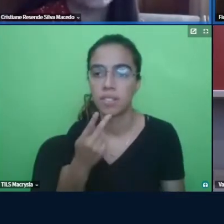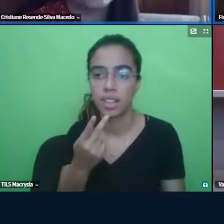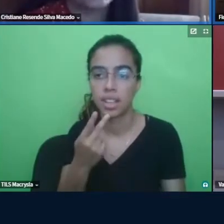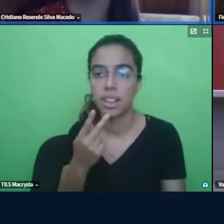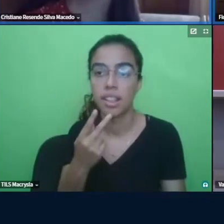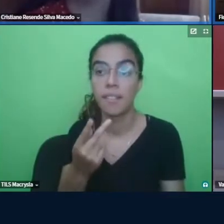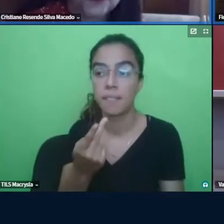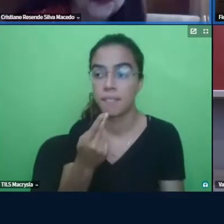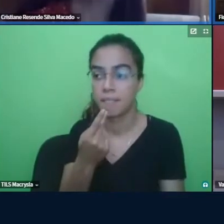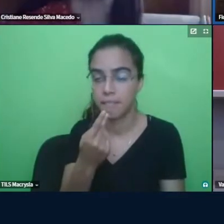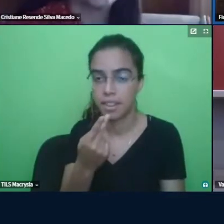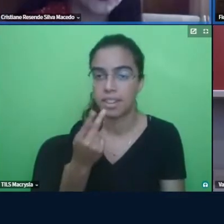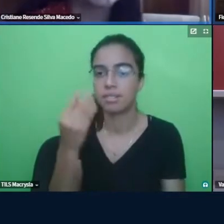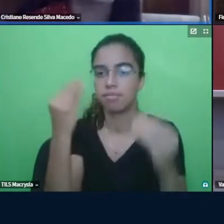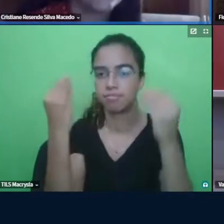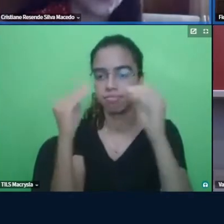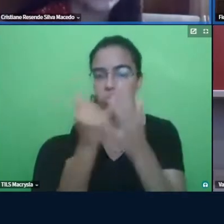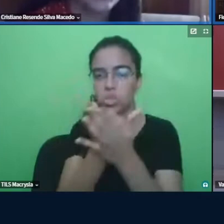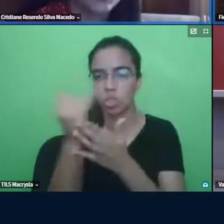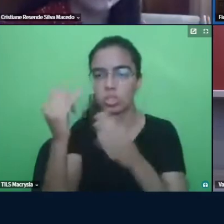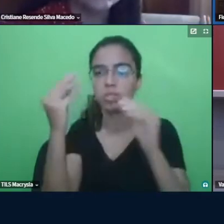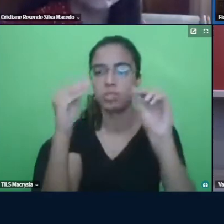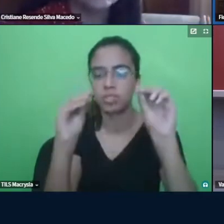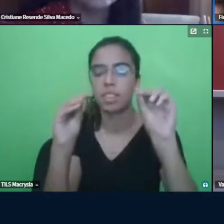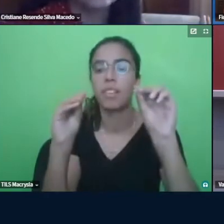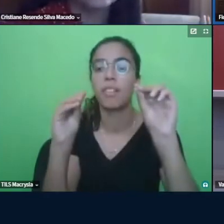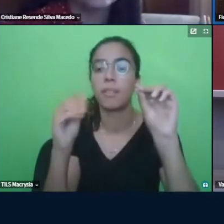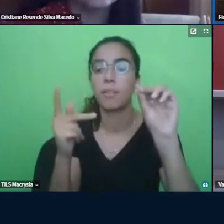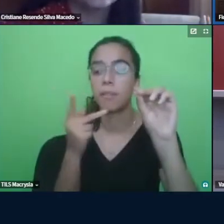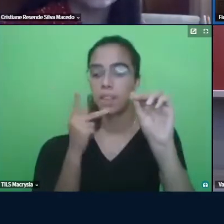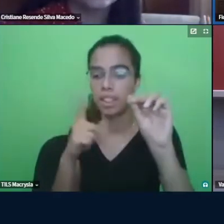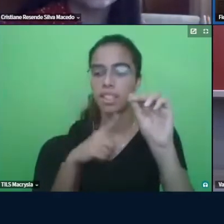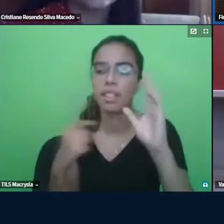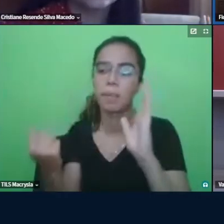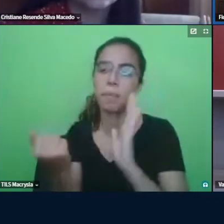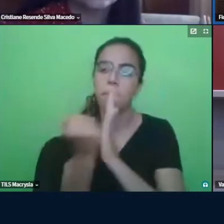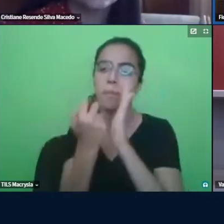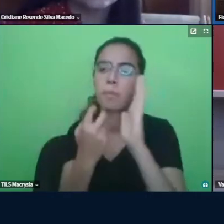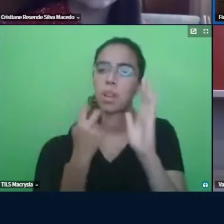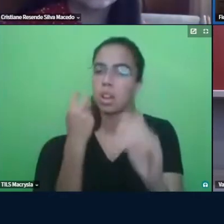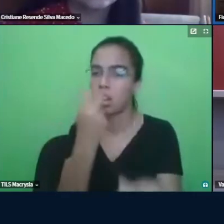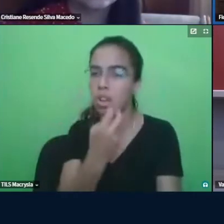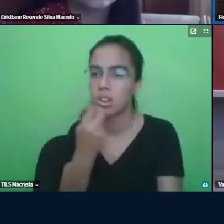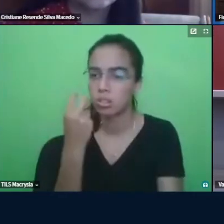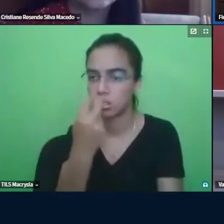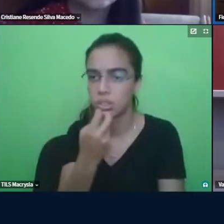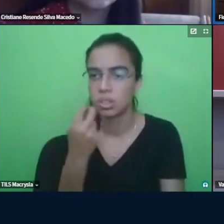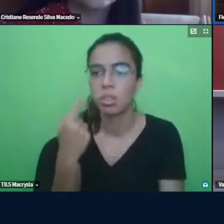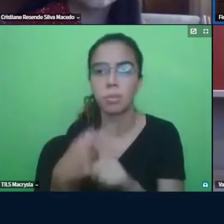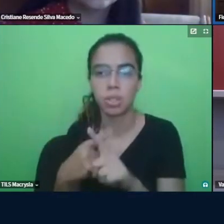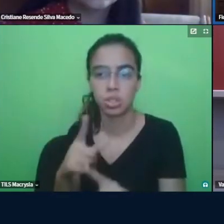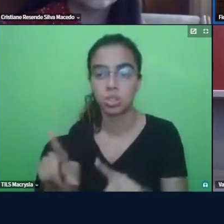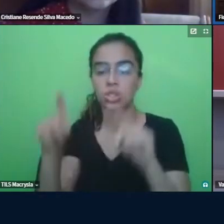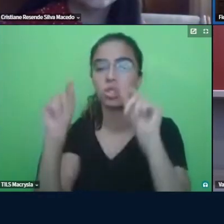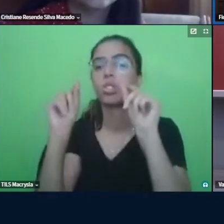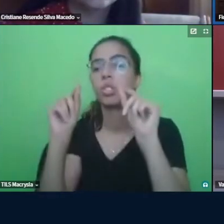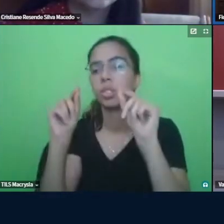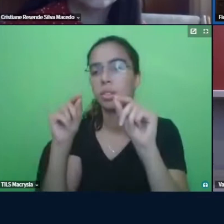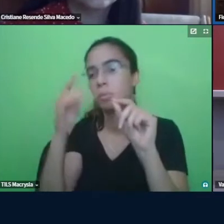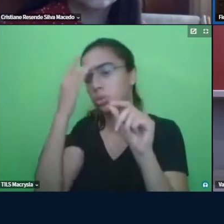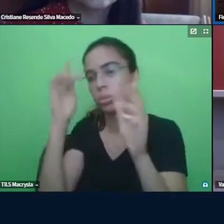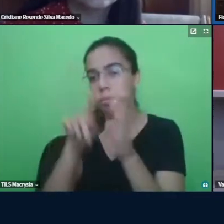permanecidas com marcas de oralidade por uma questão também de escolha da pesquisadora e orientadora